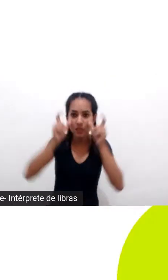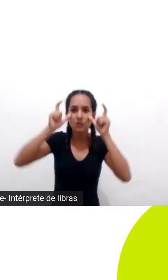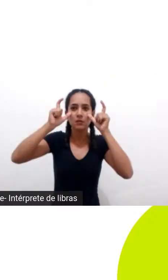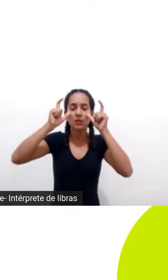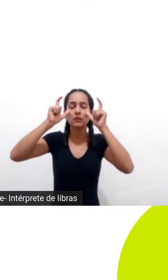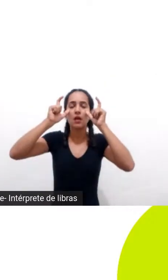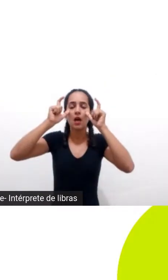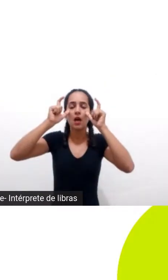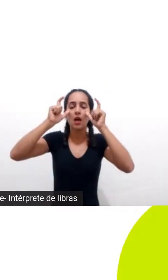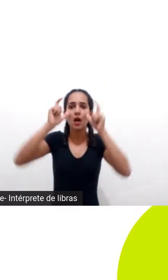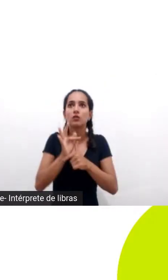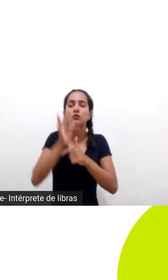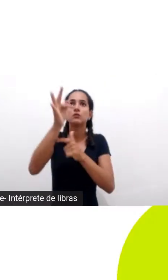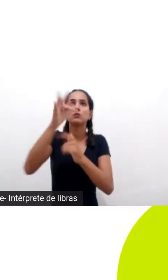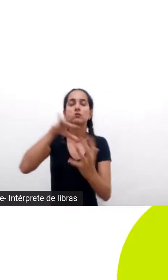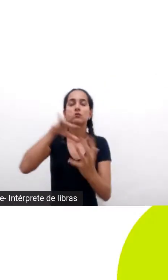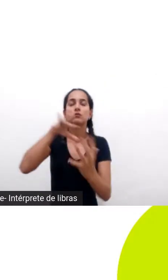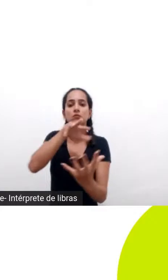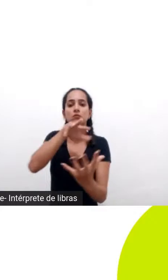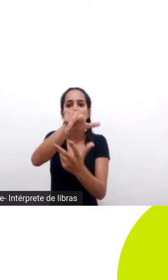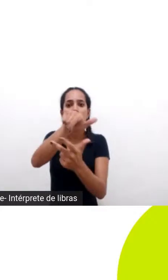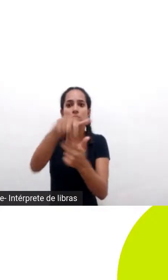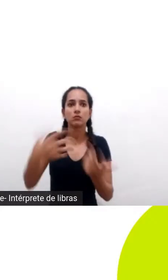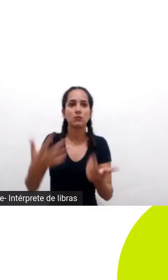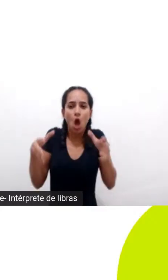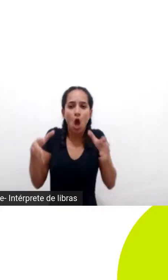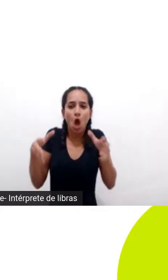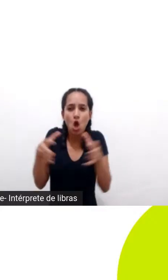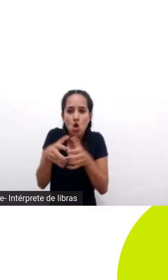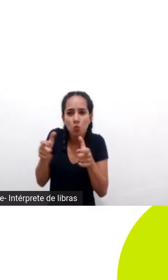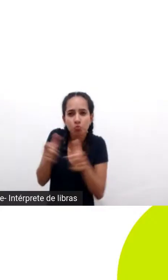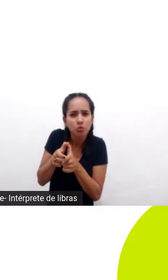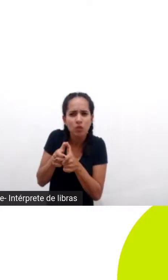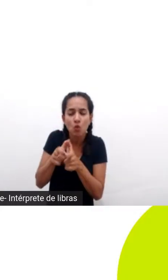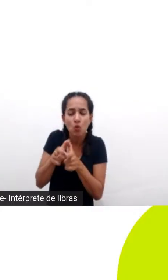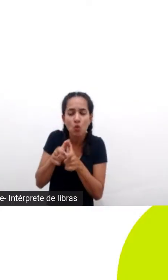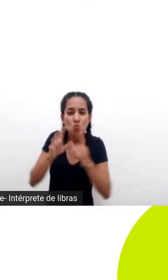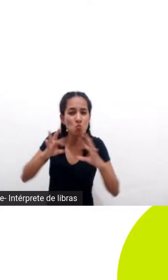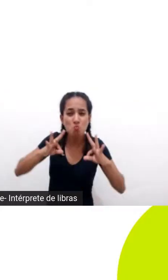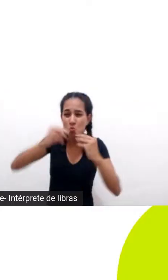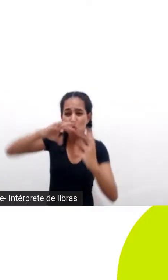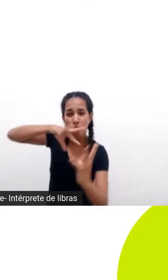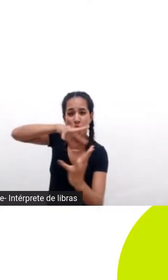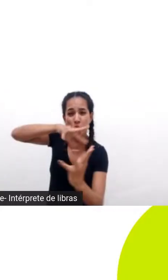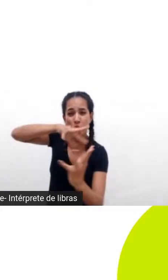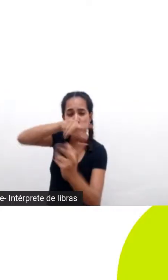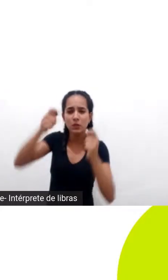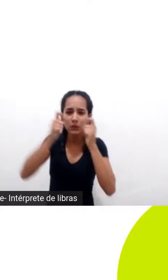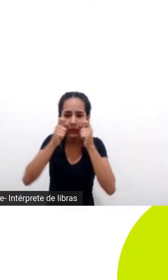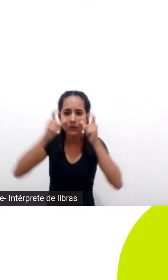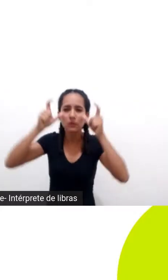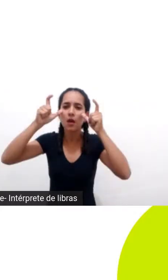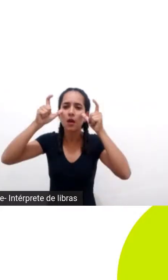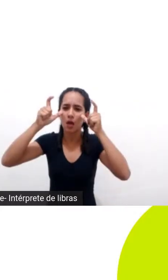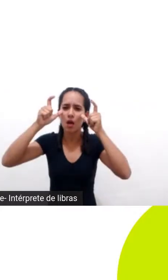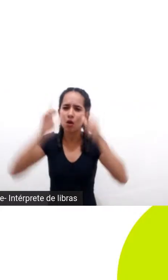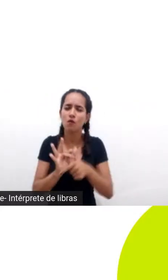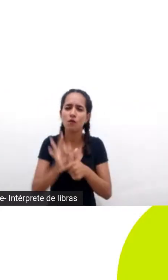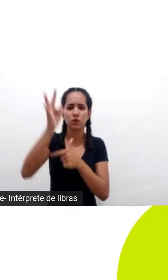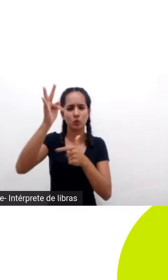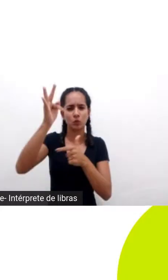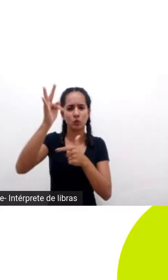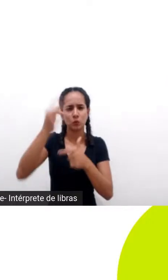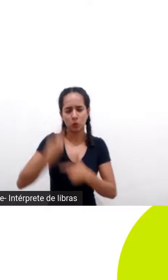não adianta ser um grupo pequeno o sistema precisa acordar para isso se a gente quer um futuro com abundância com vida com harmonia